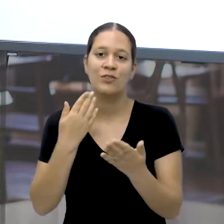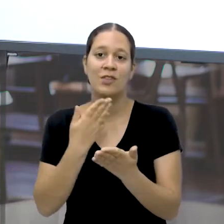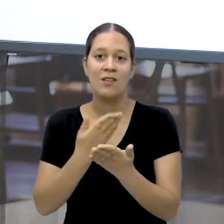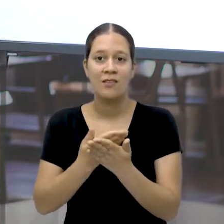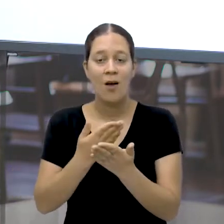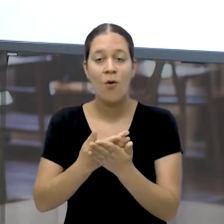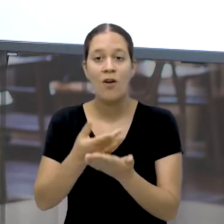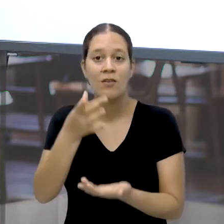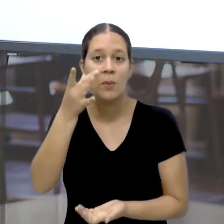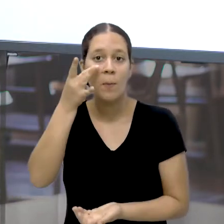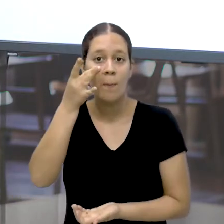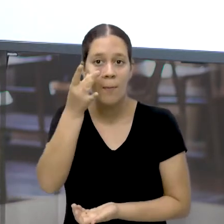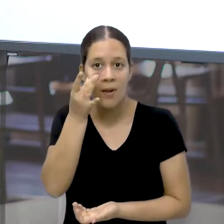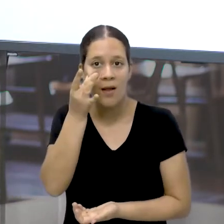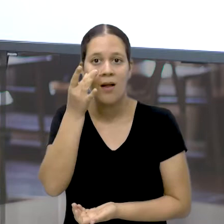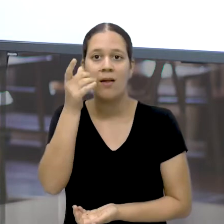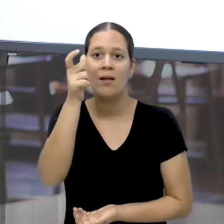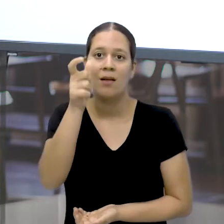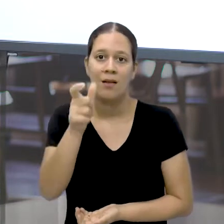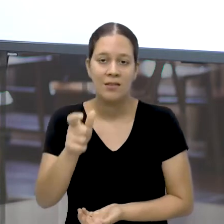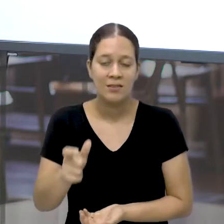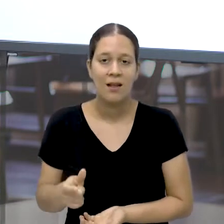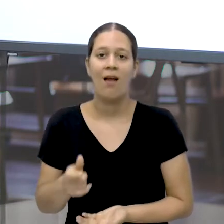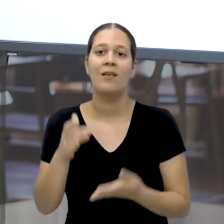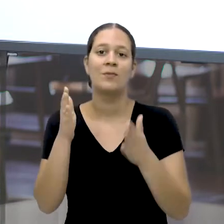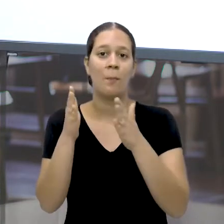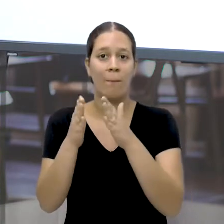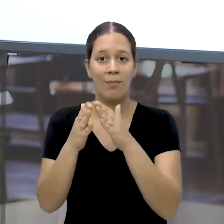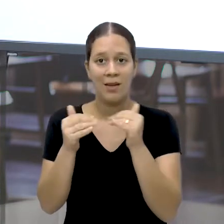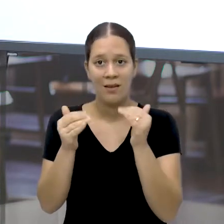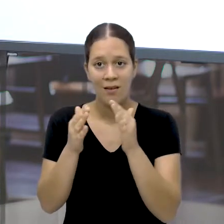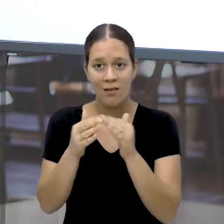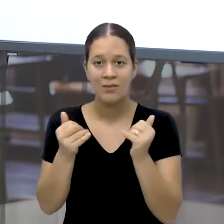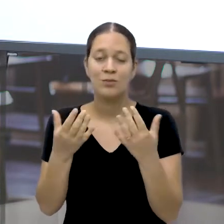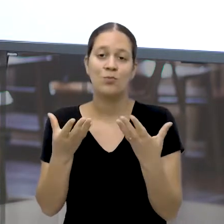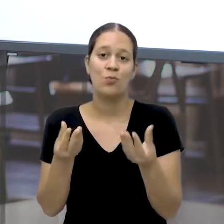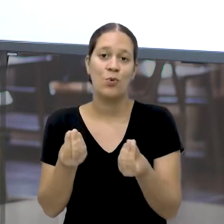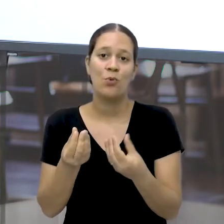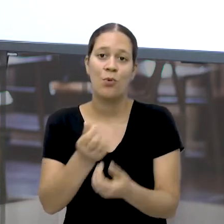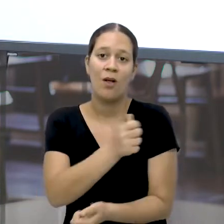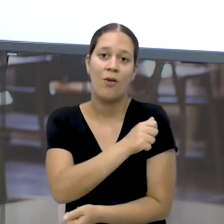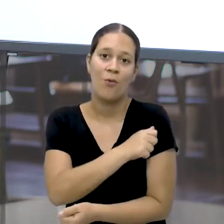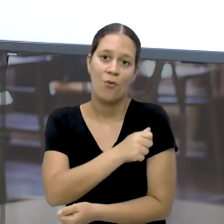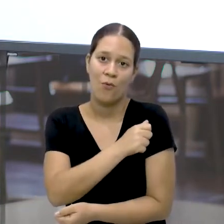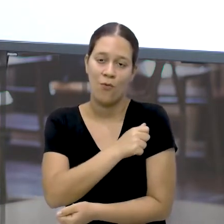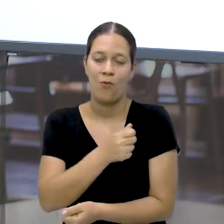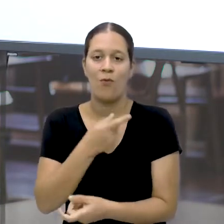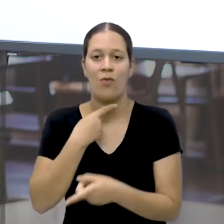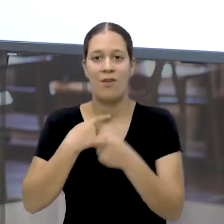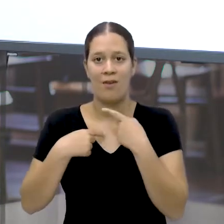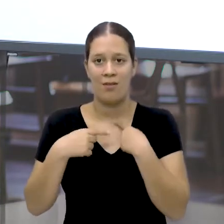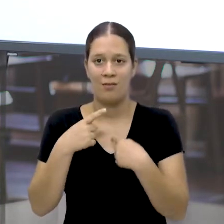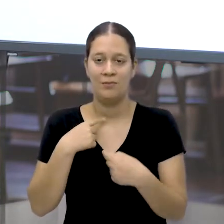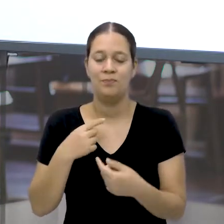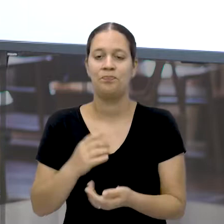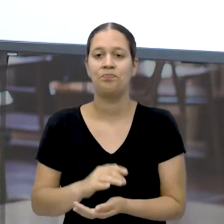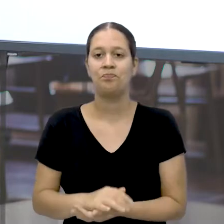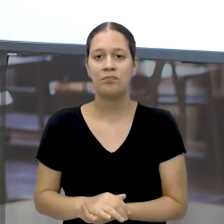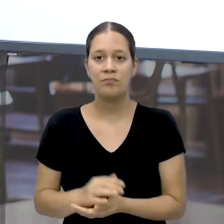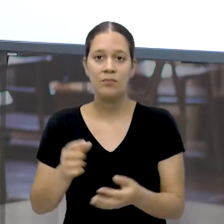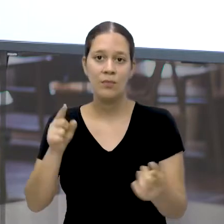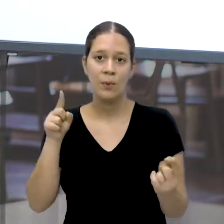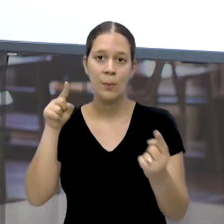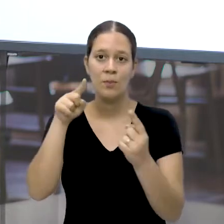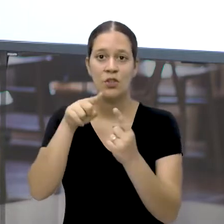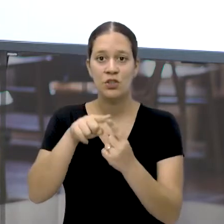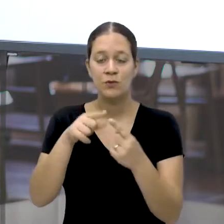presenciais, né? Estão questionadas e não solicitadas por muitos alunos O nosso objetivo